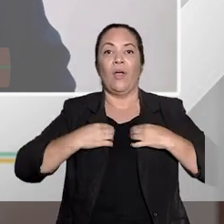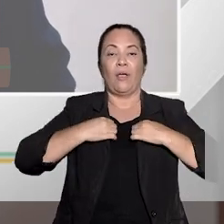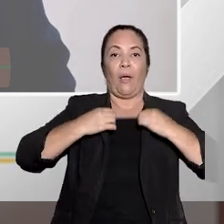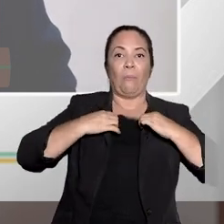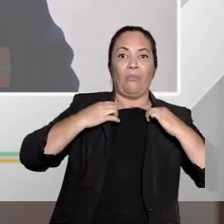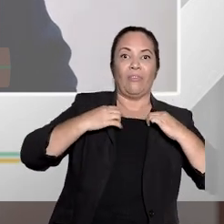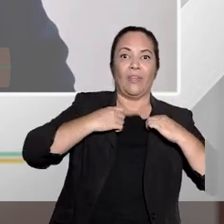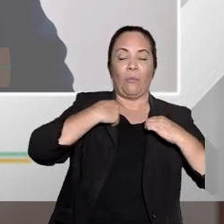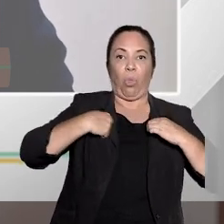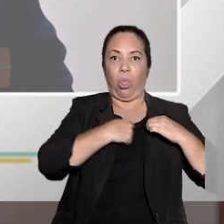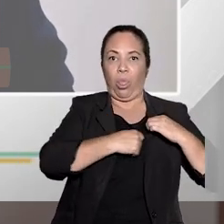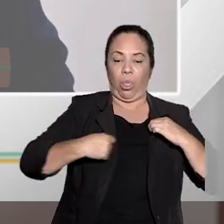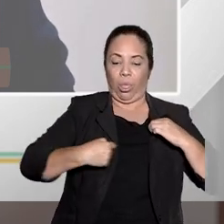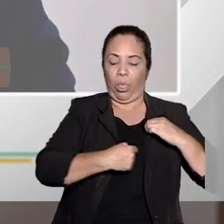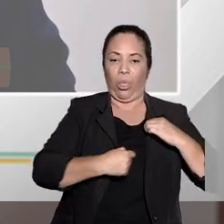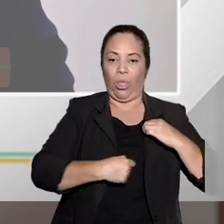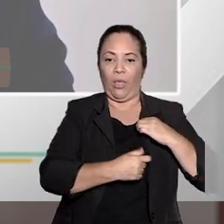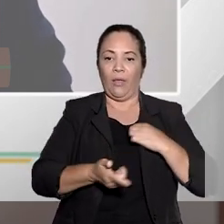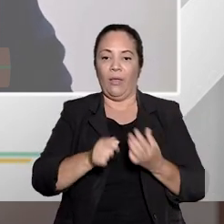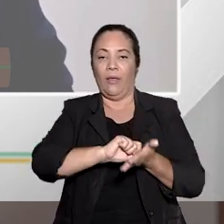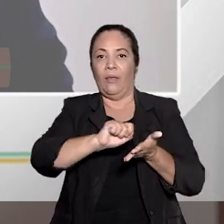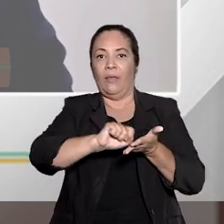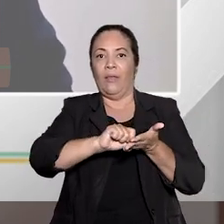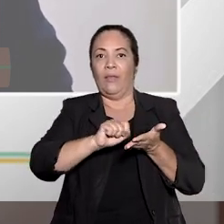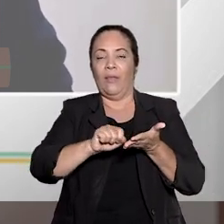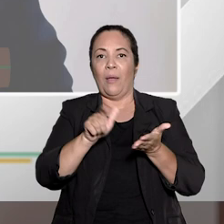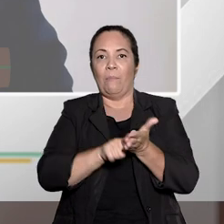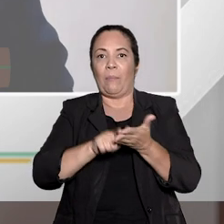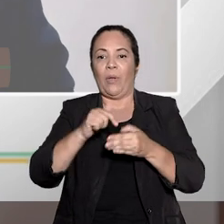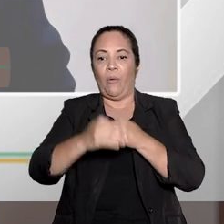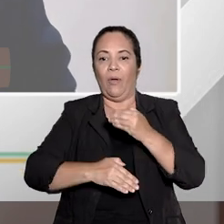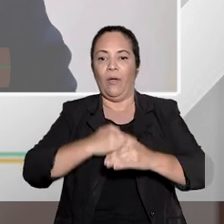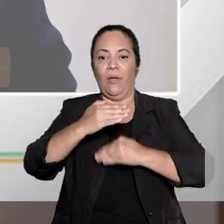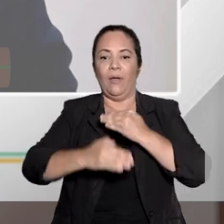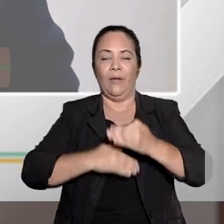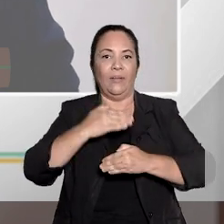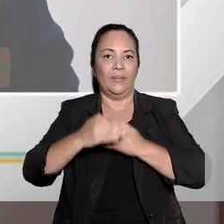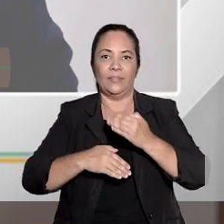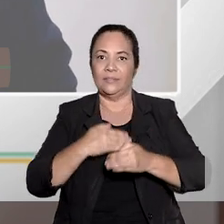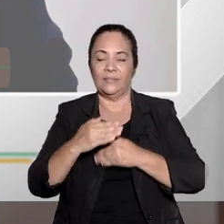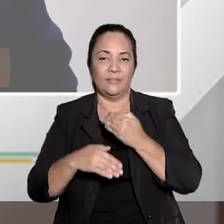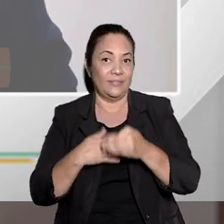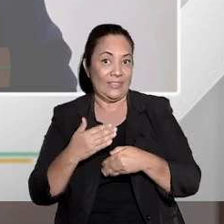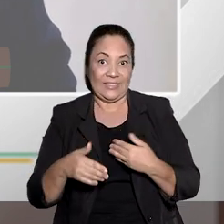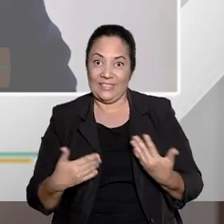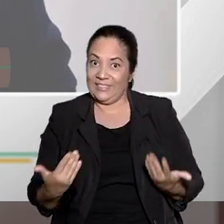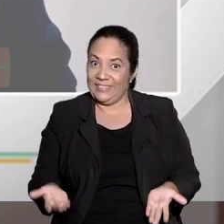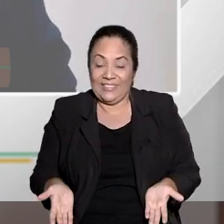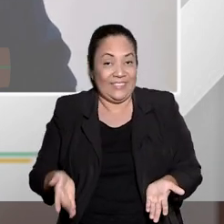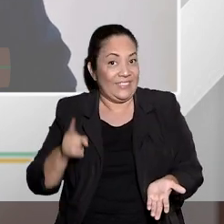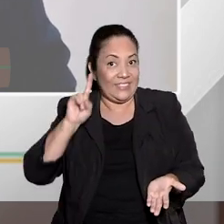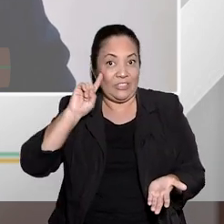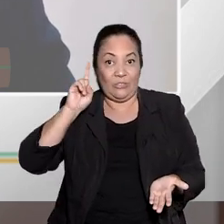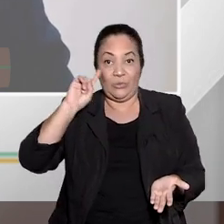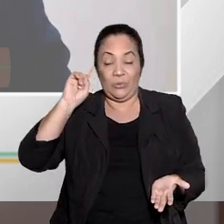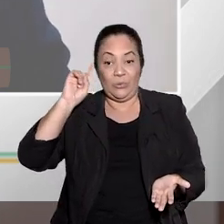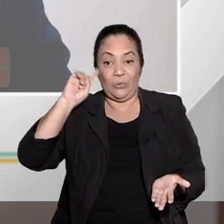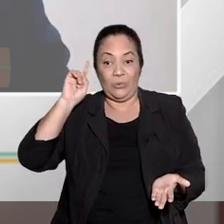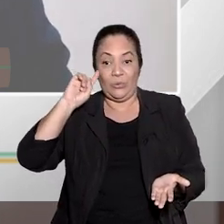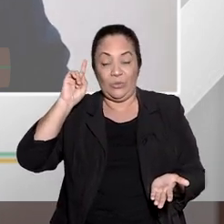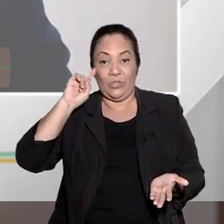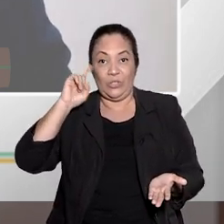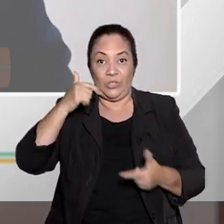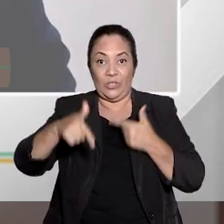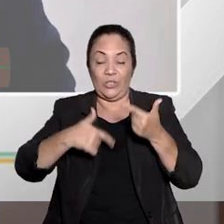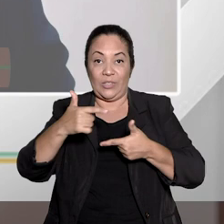camiseta, o habeas corpus pode ser escrito num papel higiênico, mas eu recebia todos os dias, a gente trabalhava em gabinete